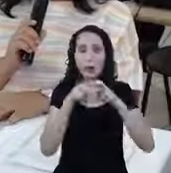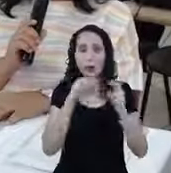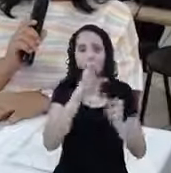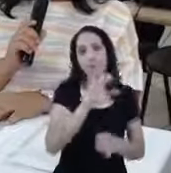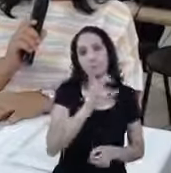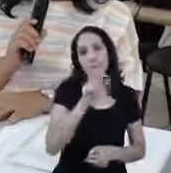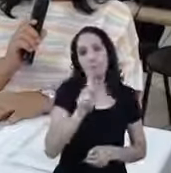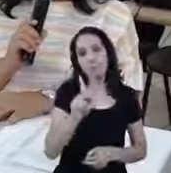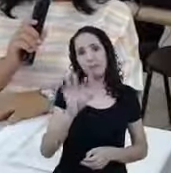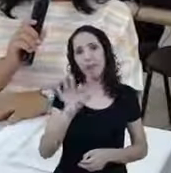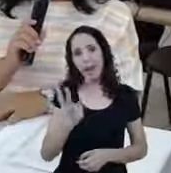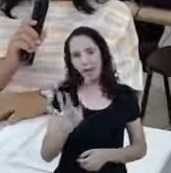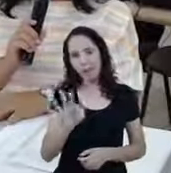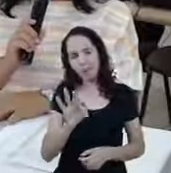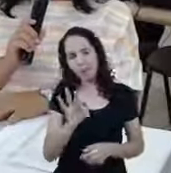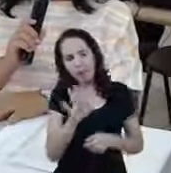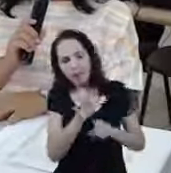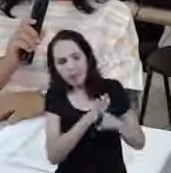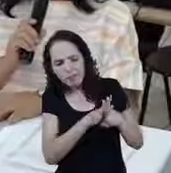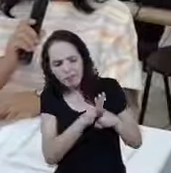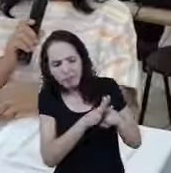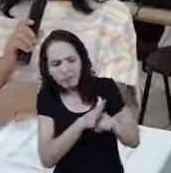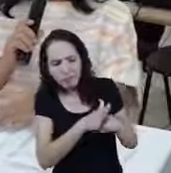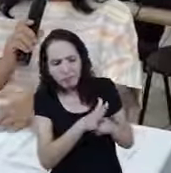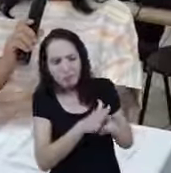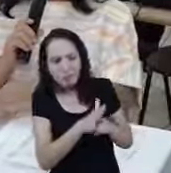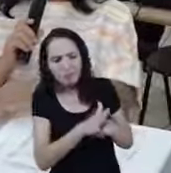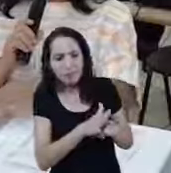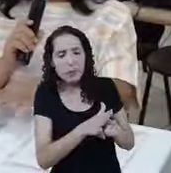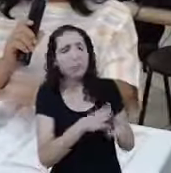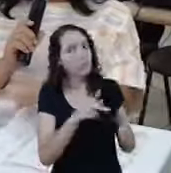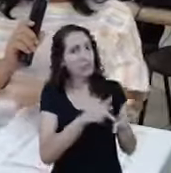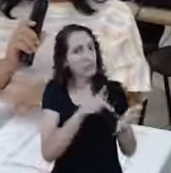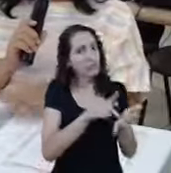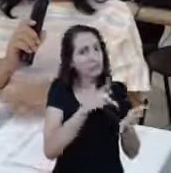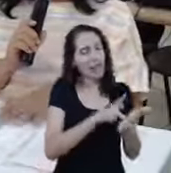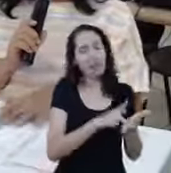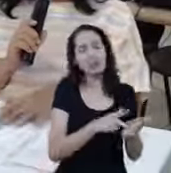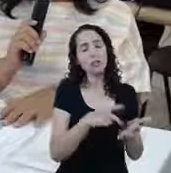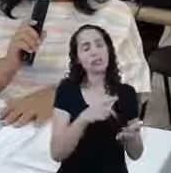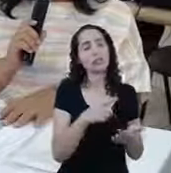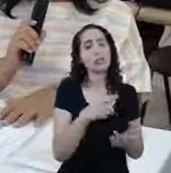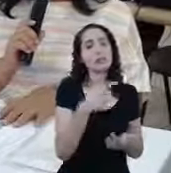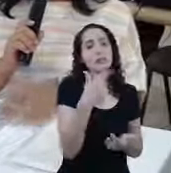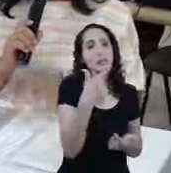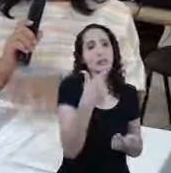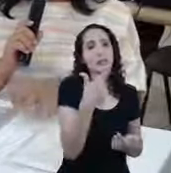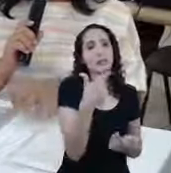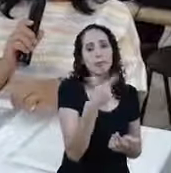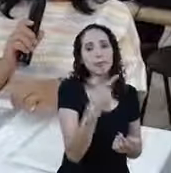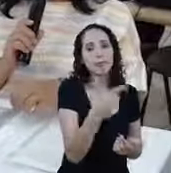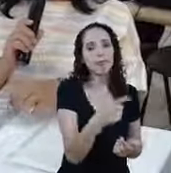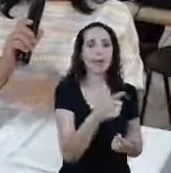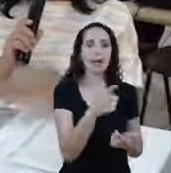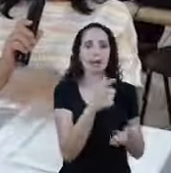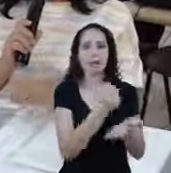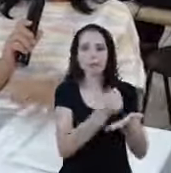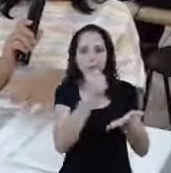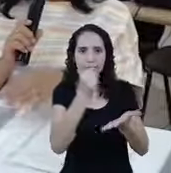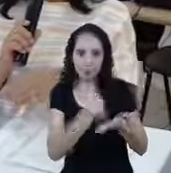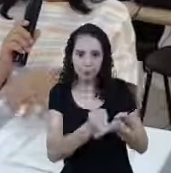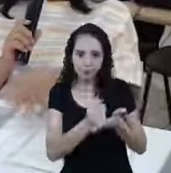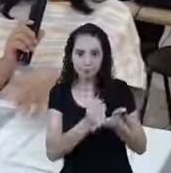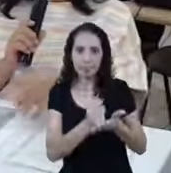será checado Se ele não tem nenhum vínculo Se ele não recebe nenhum benefício E aí sim, não